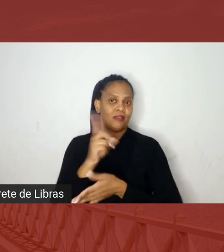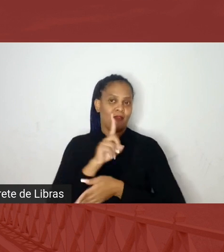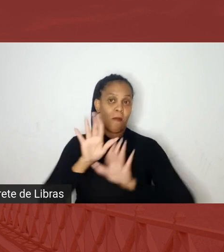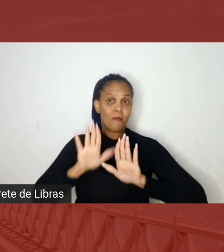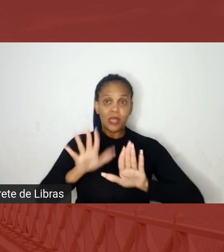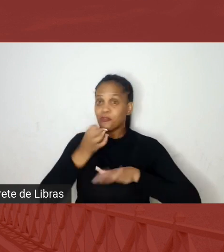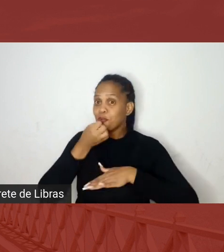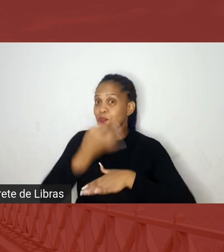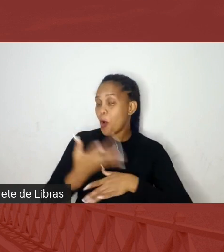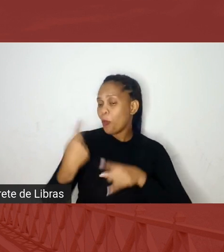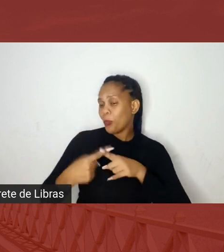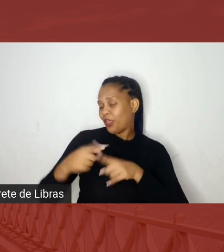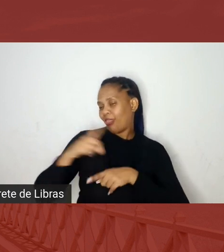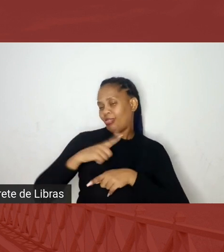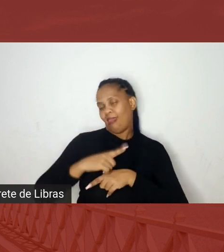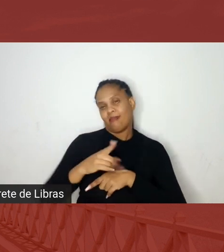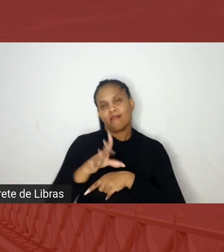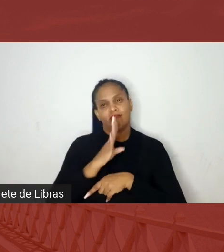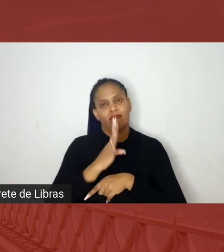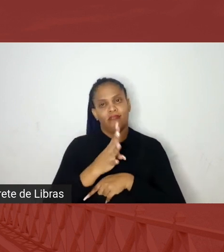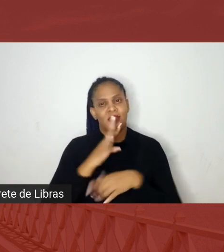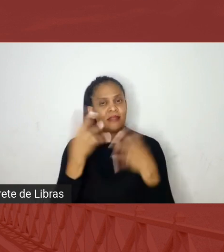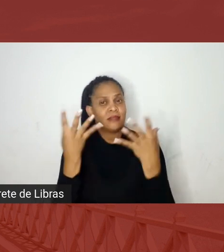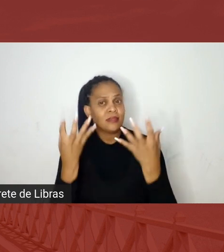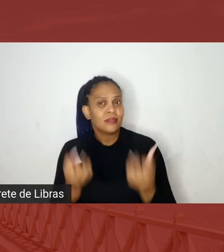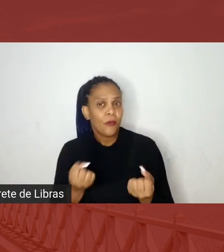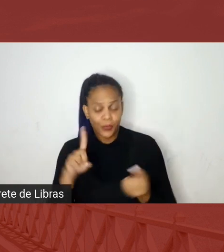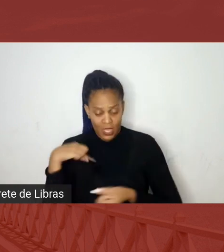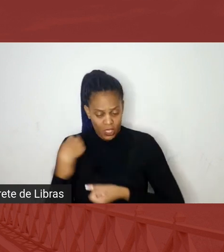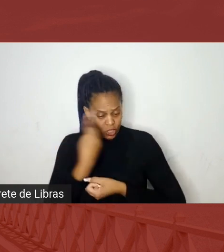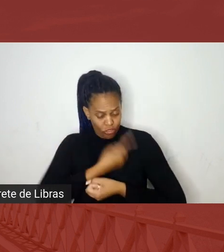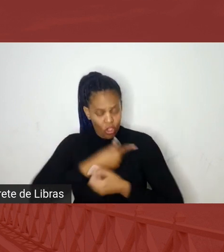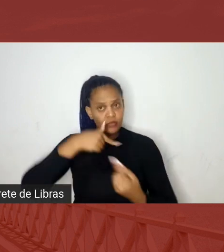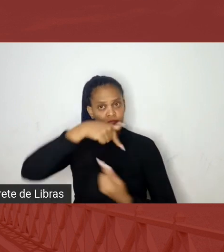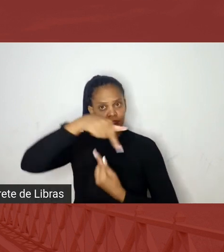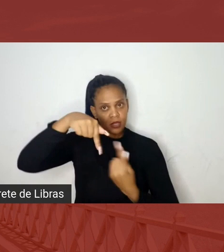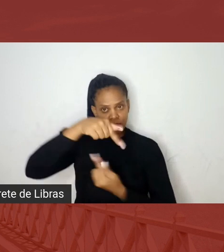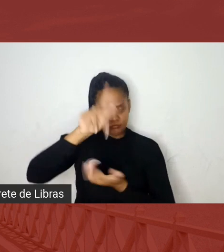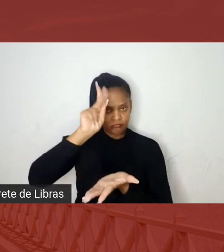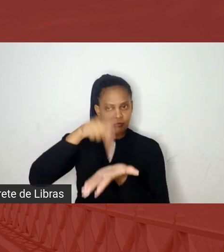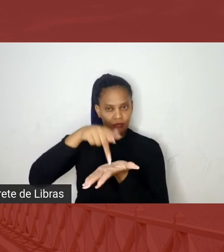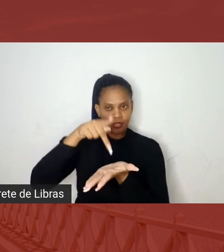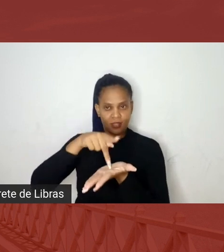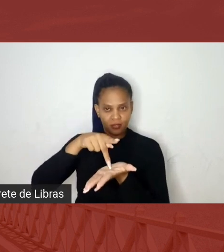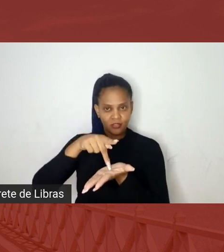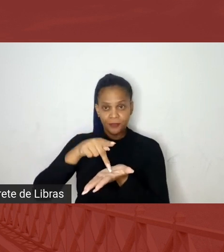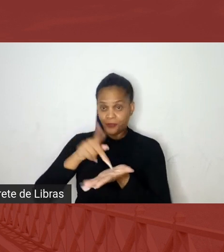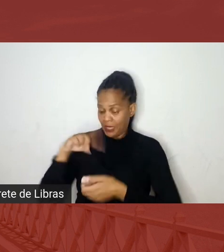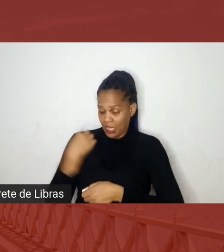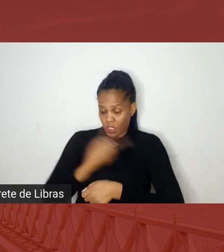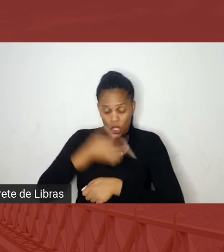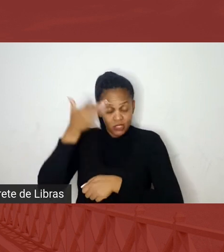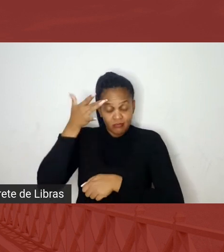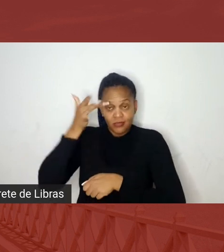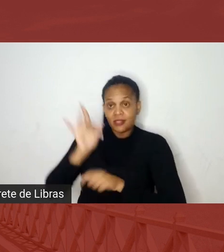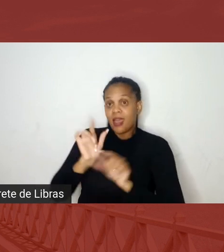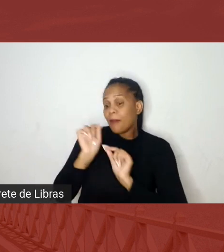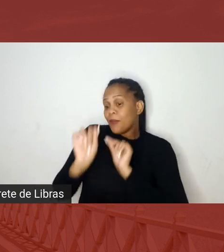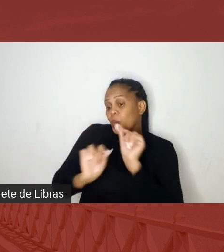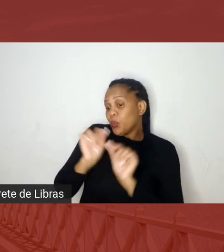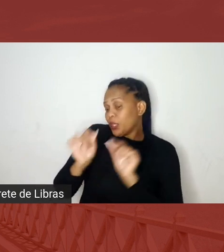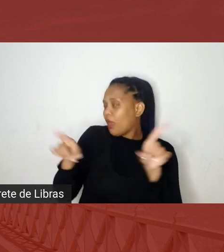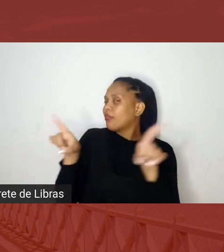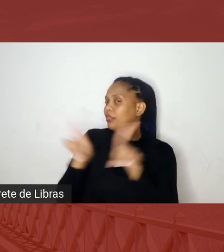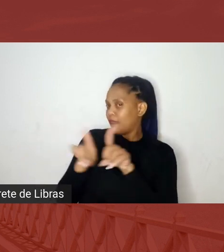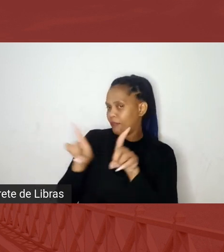reconhecimento, essa, que nós somos quilombola, é de fato, que nós não sabíamos o que era, também é fato,